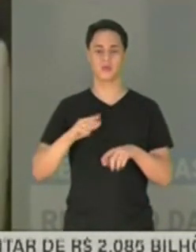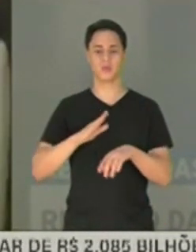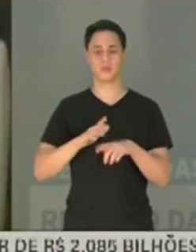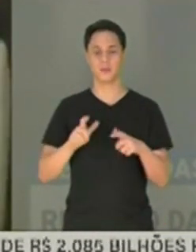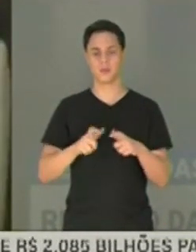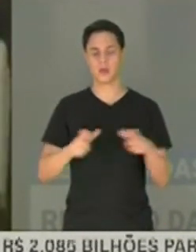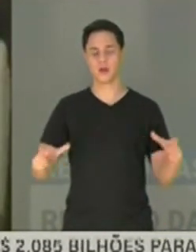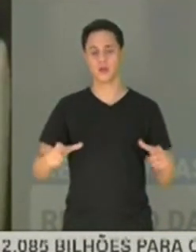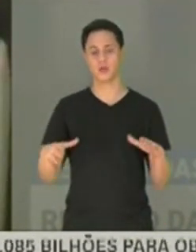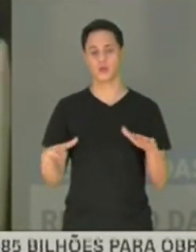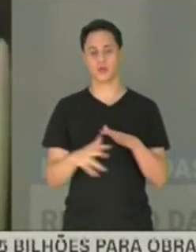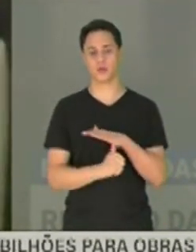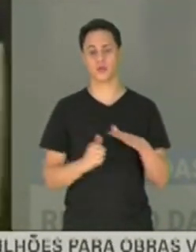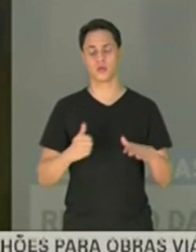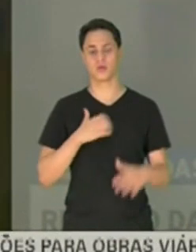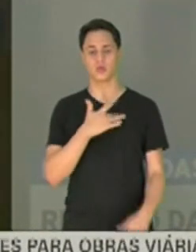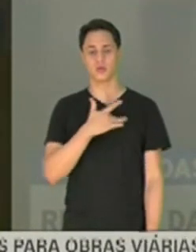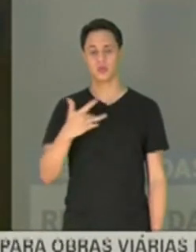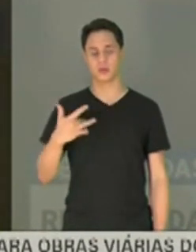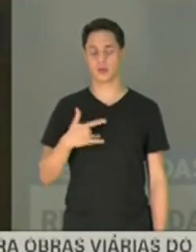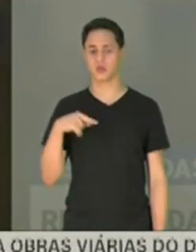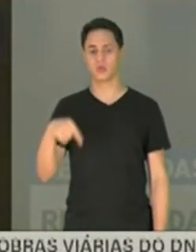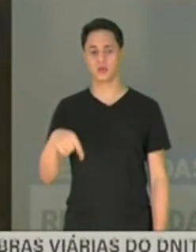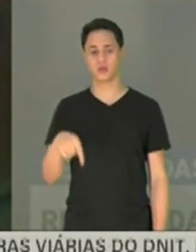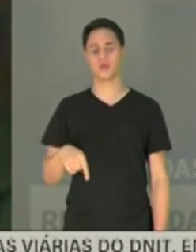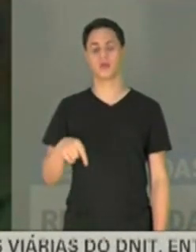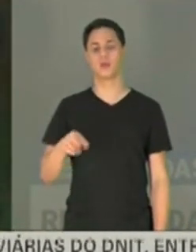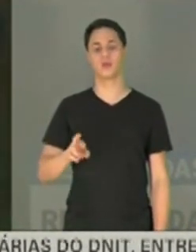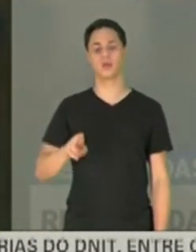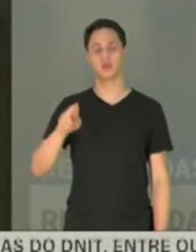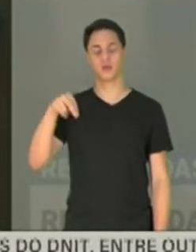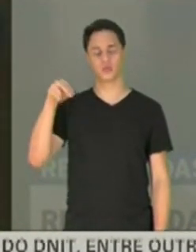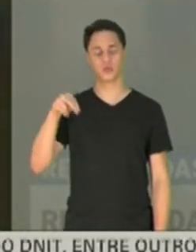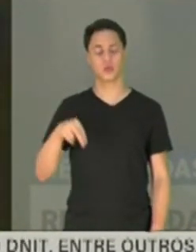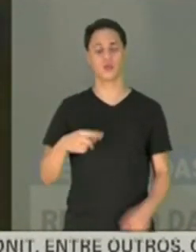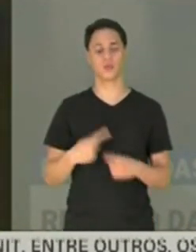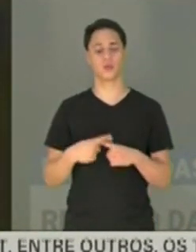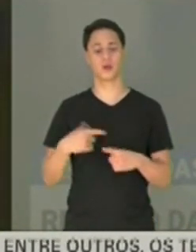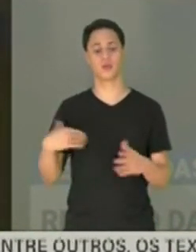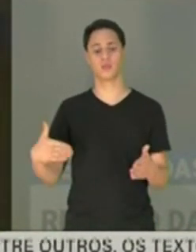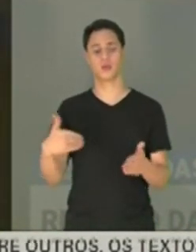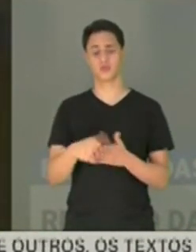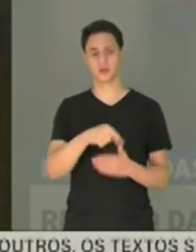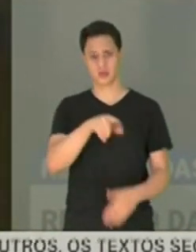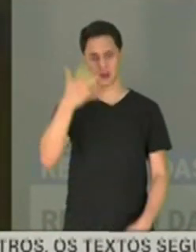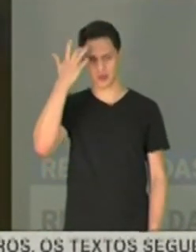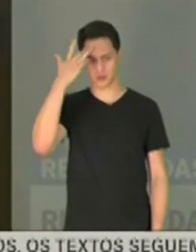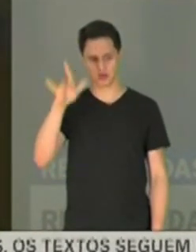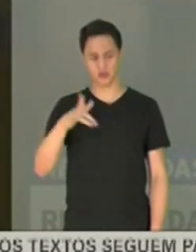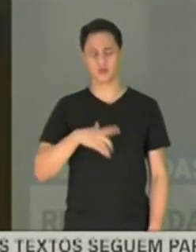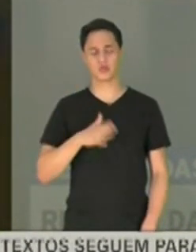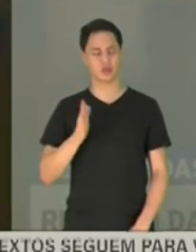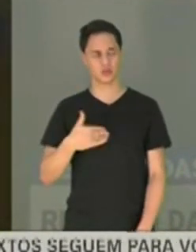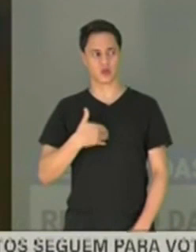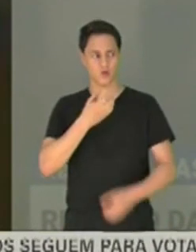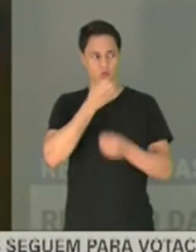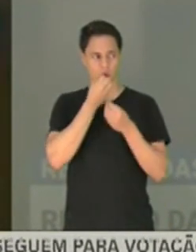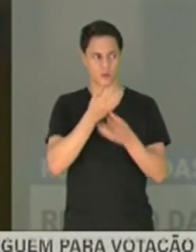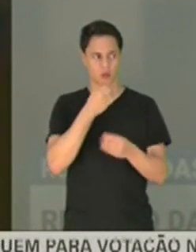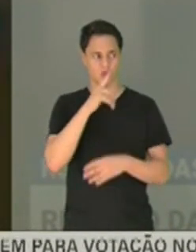da saúde do Rio Grande do Norte durante a pandemia. Entendeu? Porque nesse processo, para quem não sabe, já tem confissão.